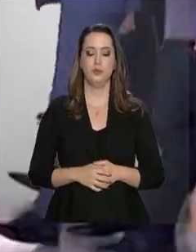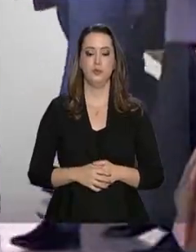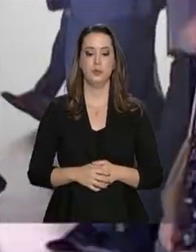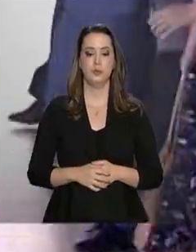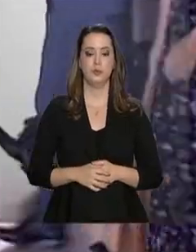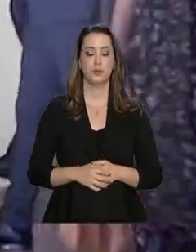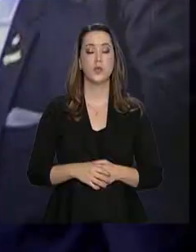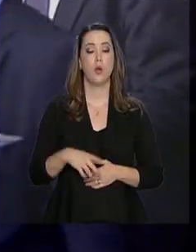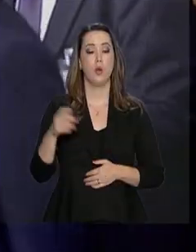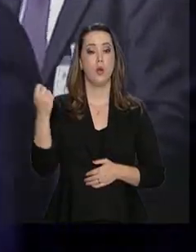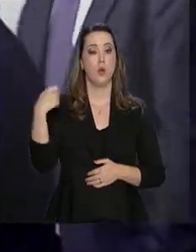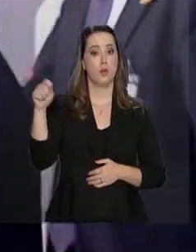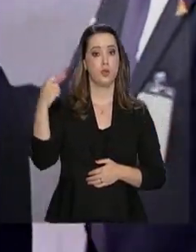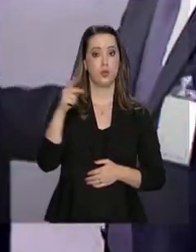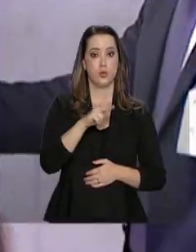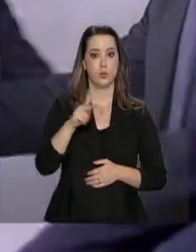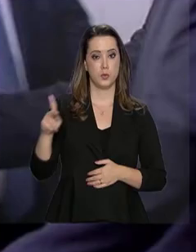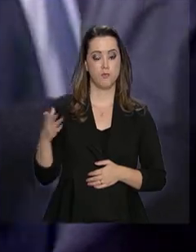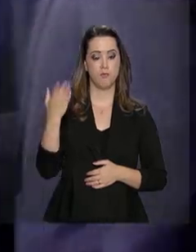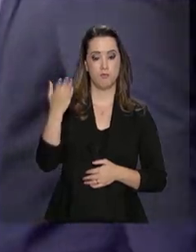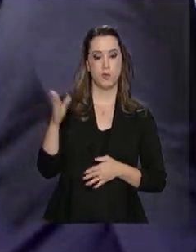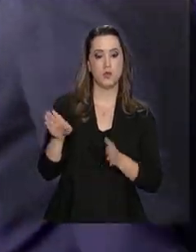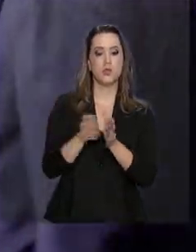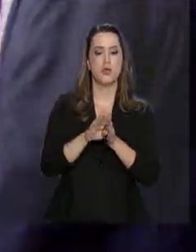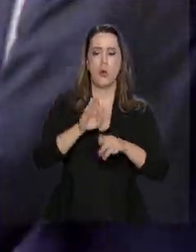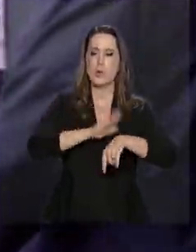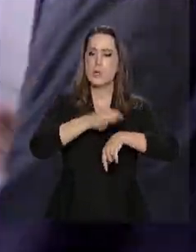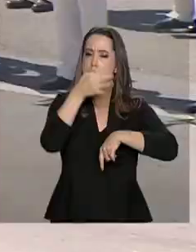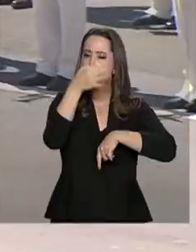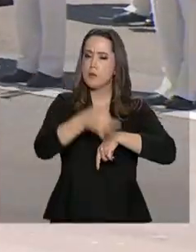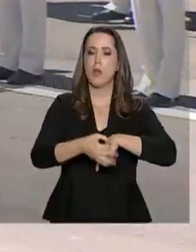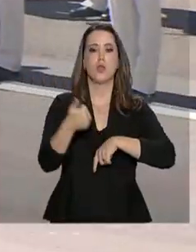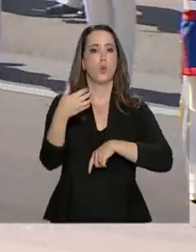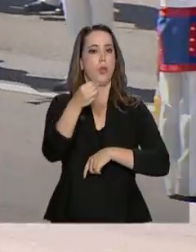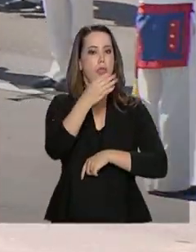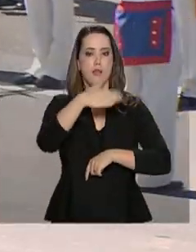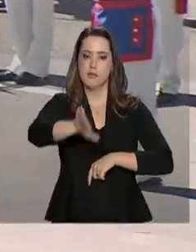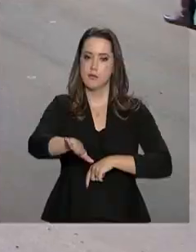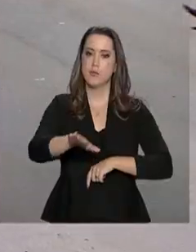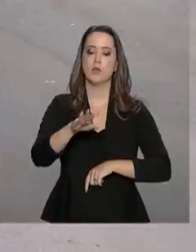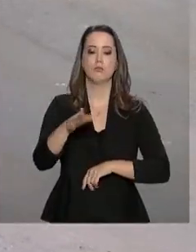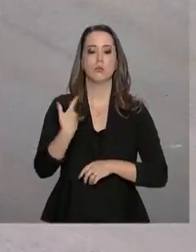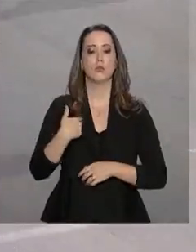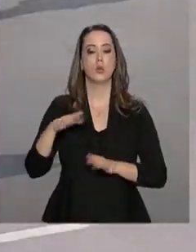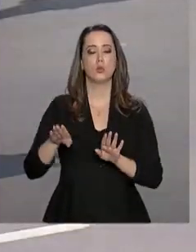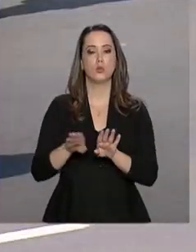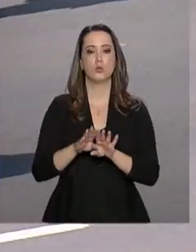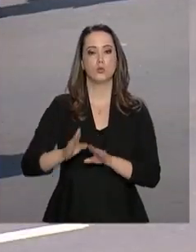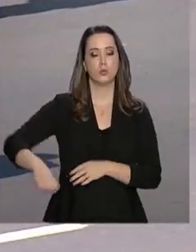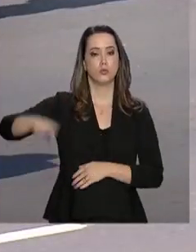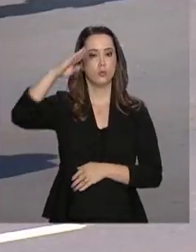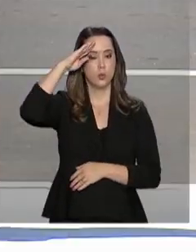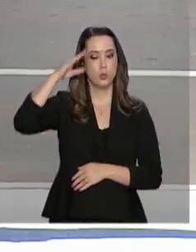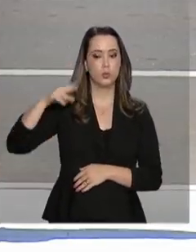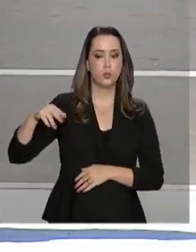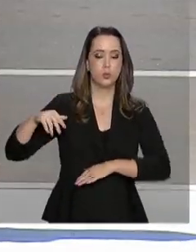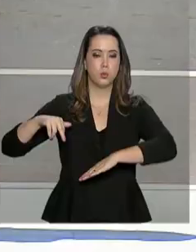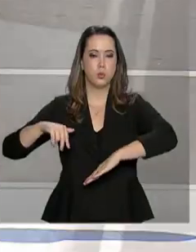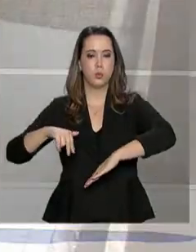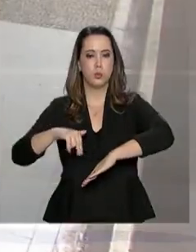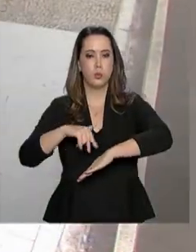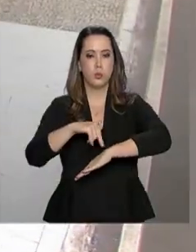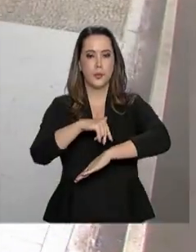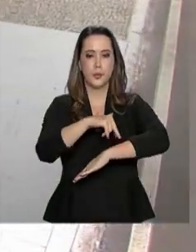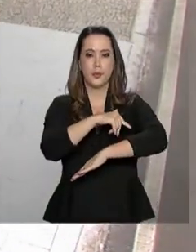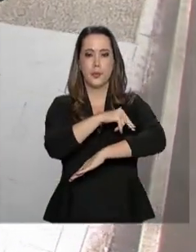Maurício Macri chegou pontualmente às 10h30 da manhã. Ele passou em revista às tropas e subiu a rampa do